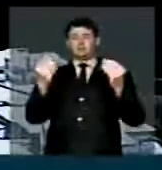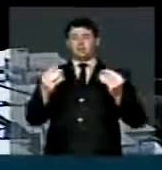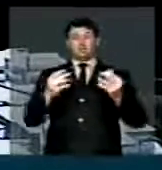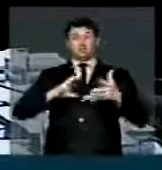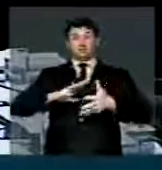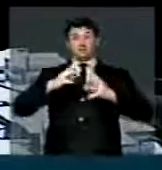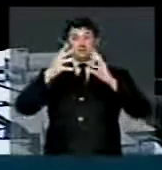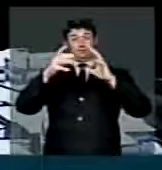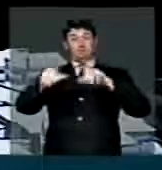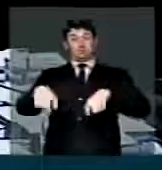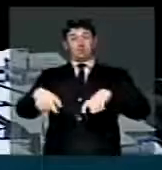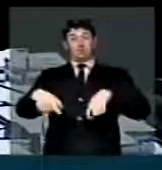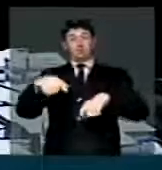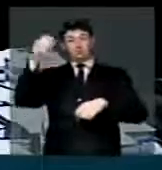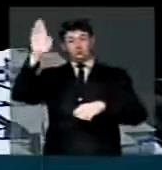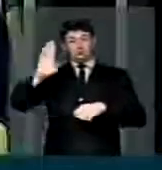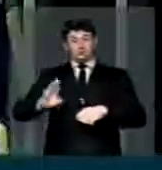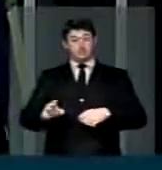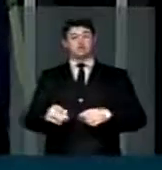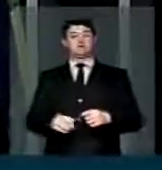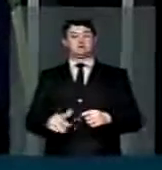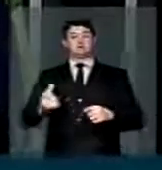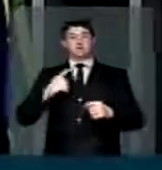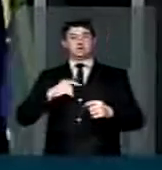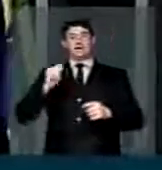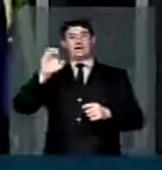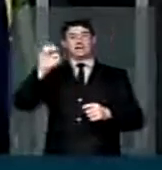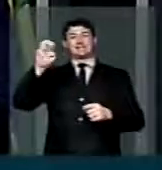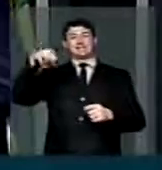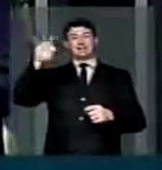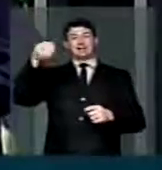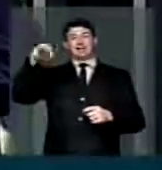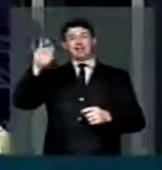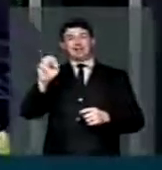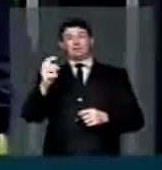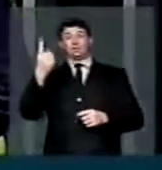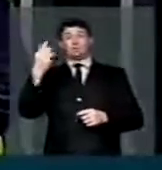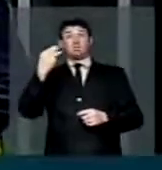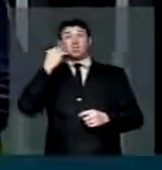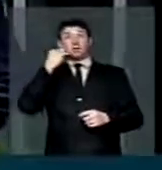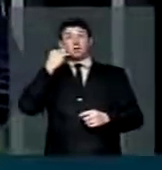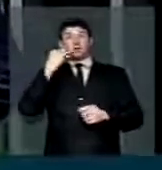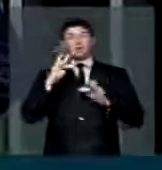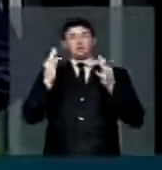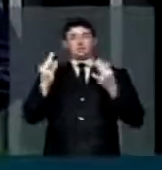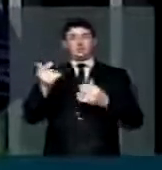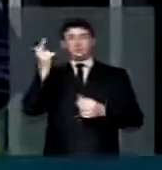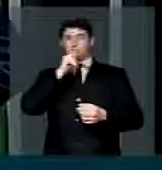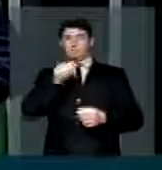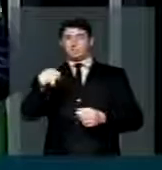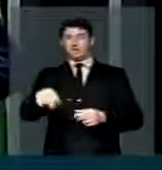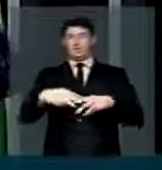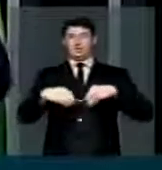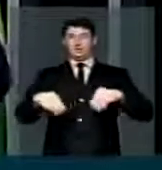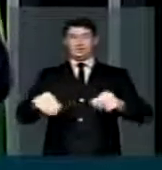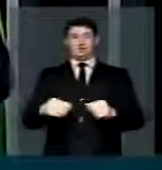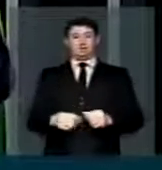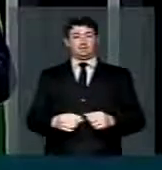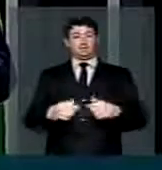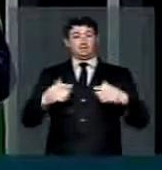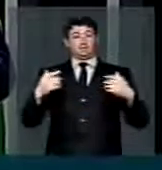reforma agrária brasileira com assentamento de quase um milhão de famílias e